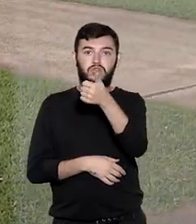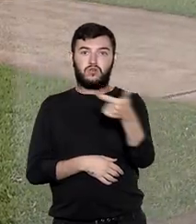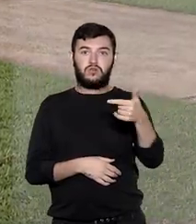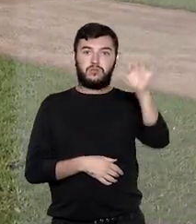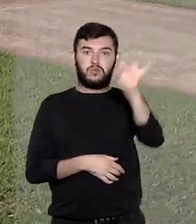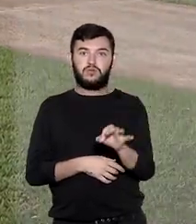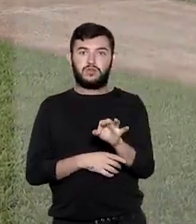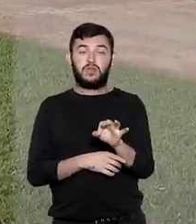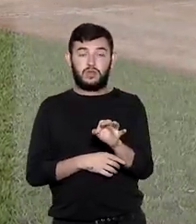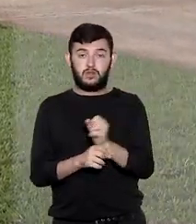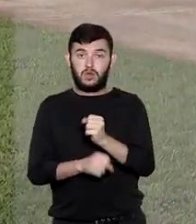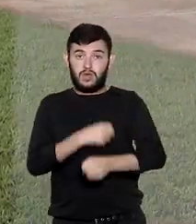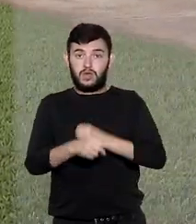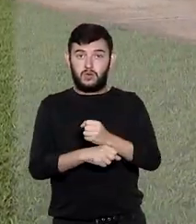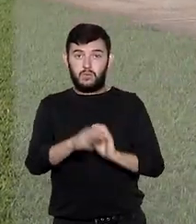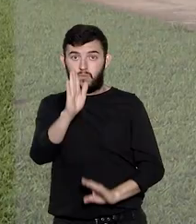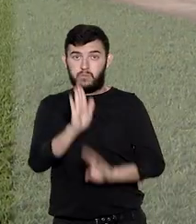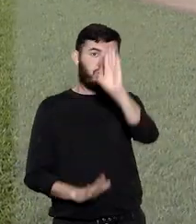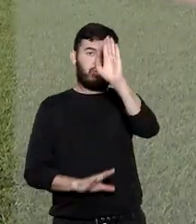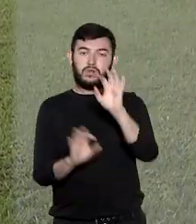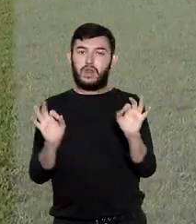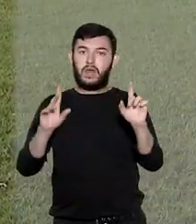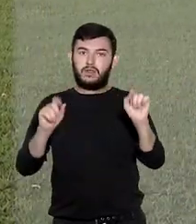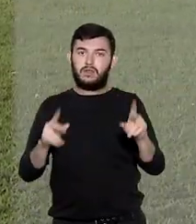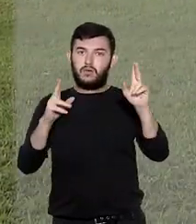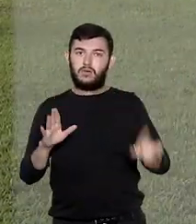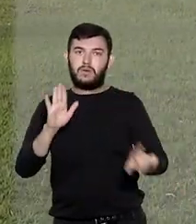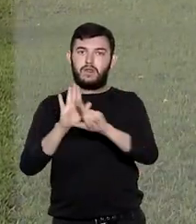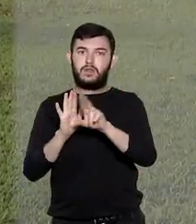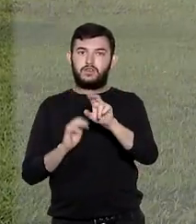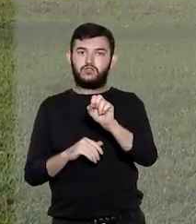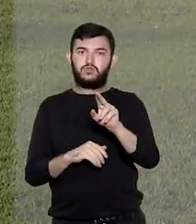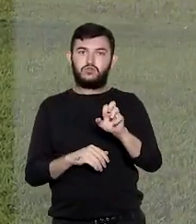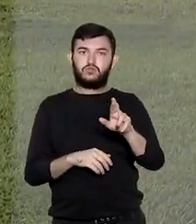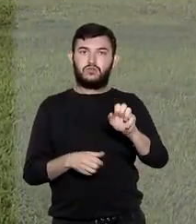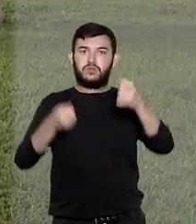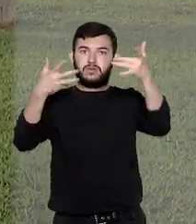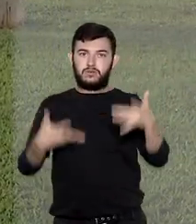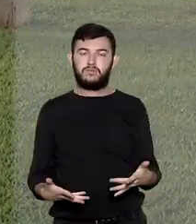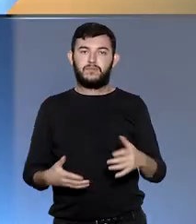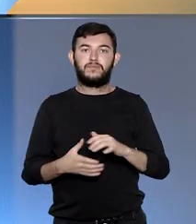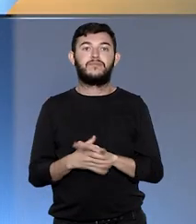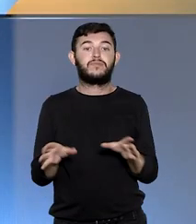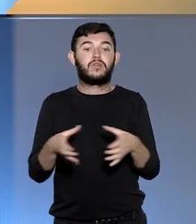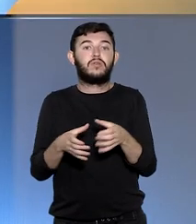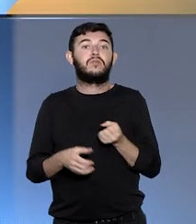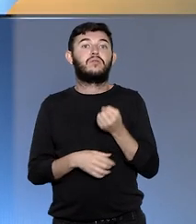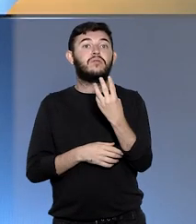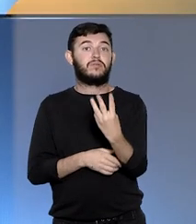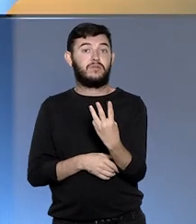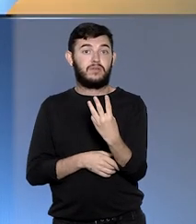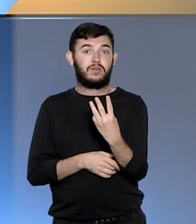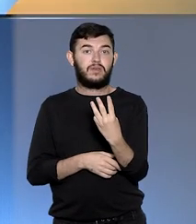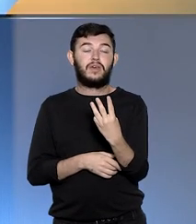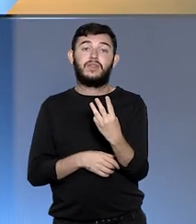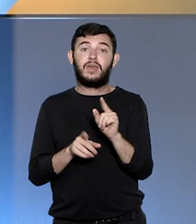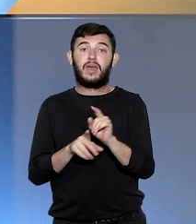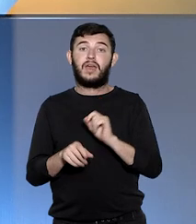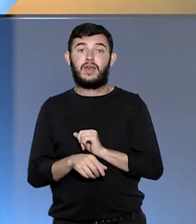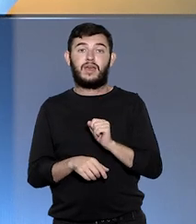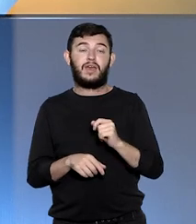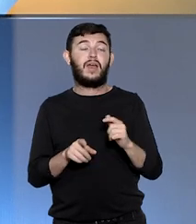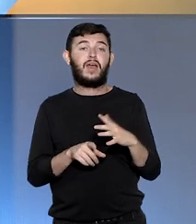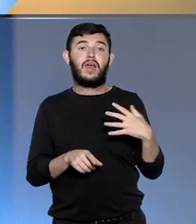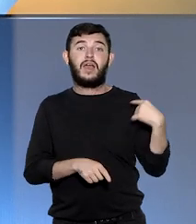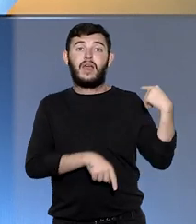conforme a lei de usura, sendo permitida apenas a capitalização anual. E na terceira turma, herdeiras